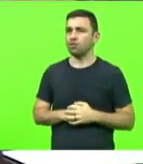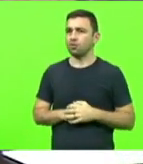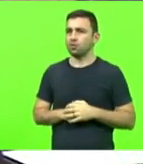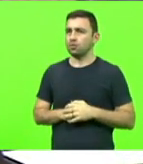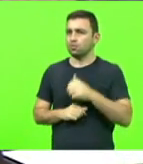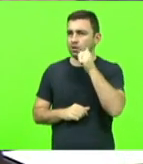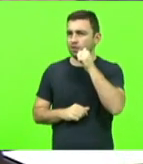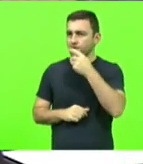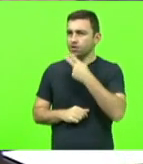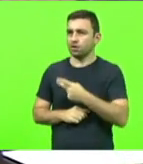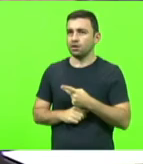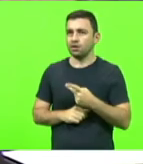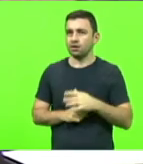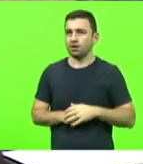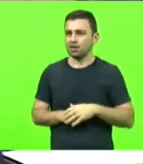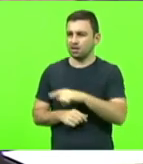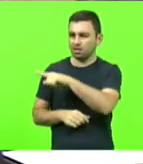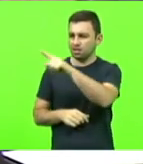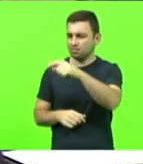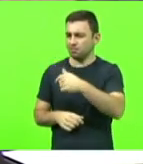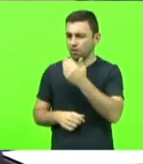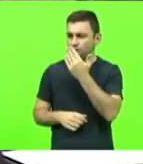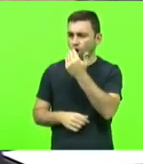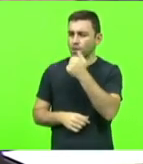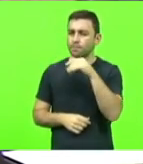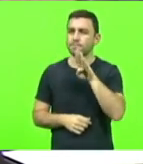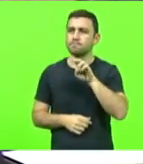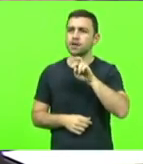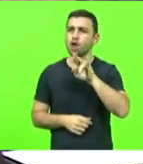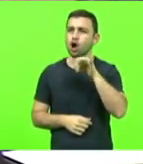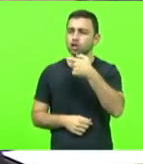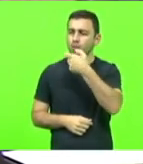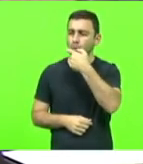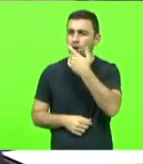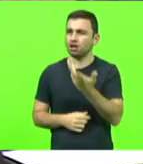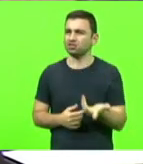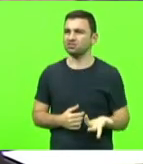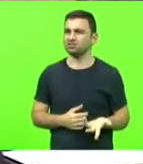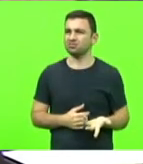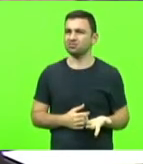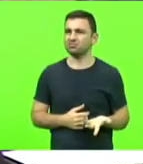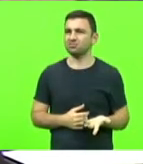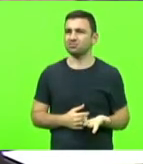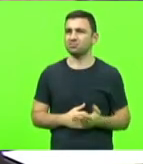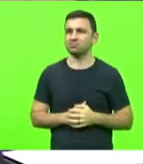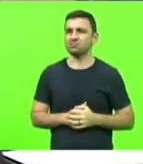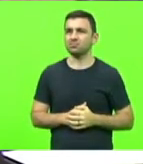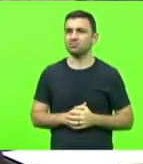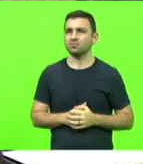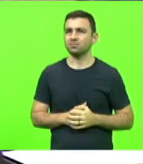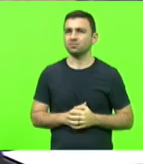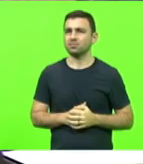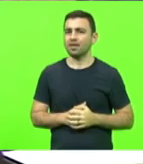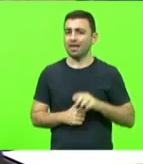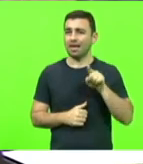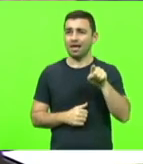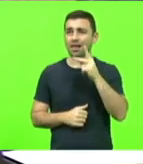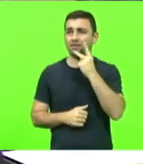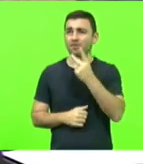o povo que coma brioches. Foi isso que falou Maria Antonieta, totalmente